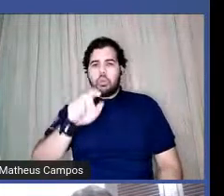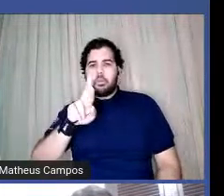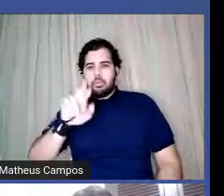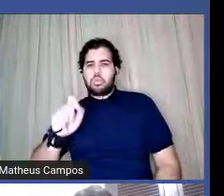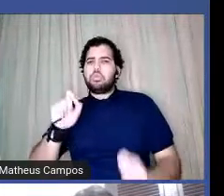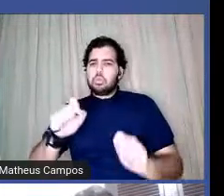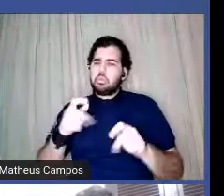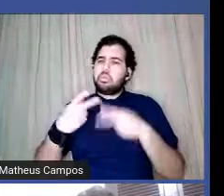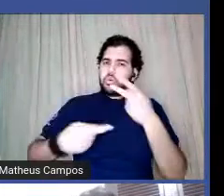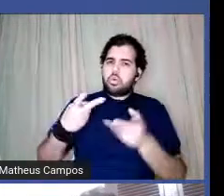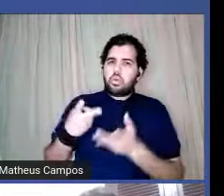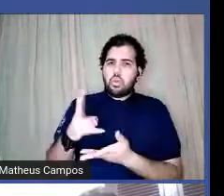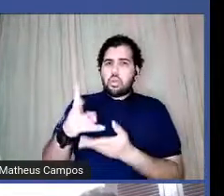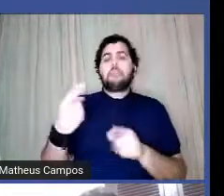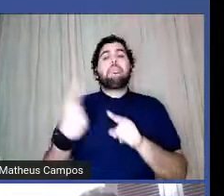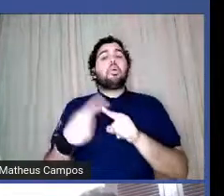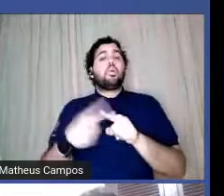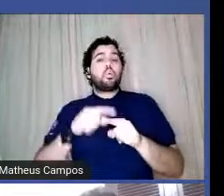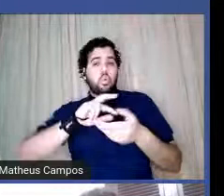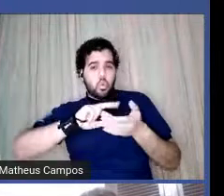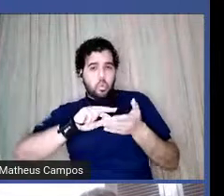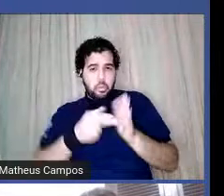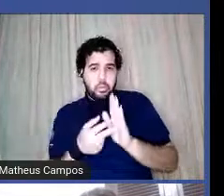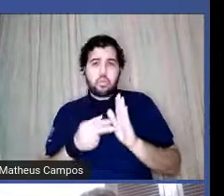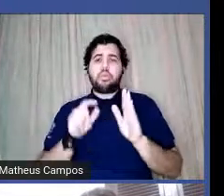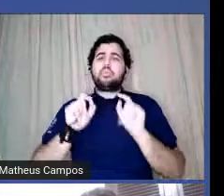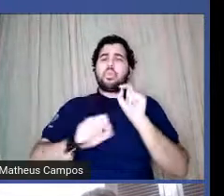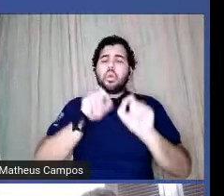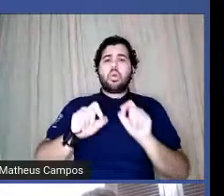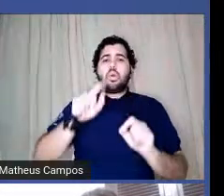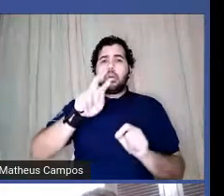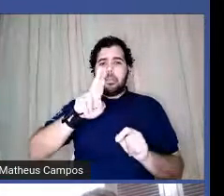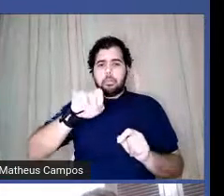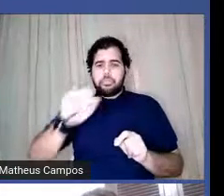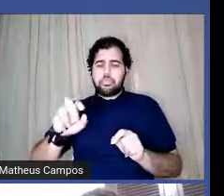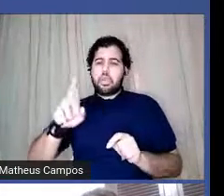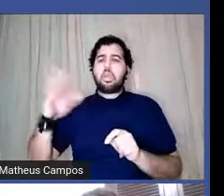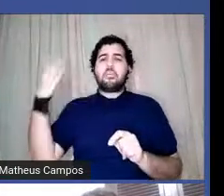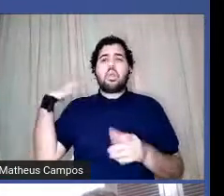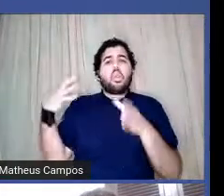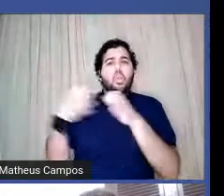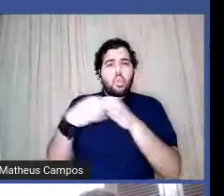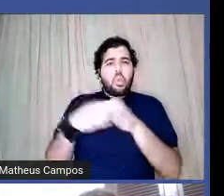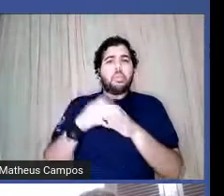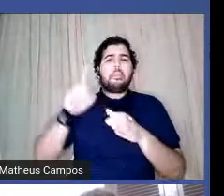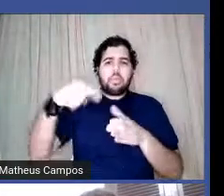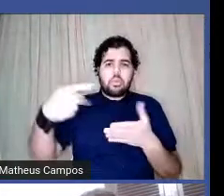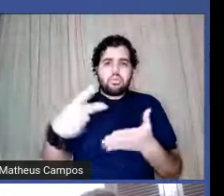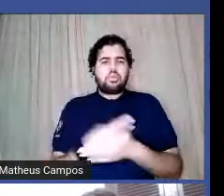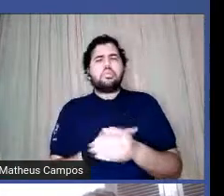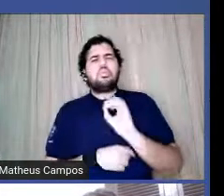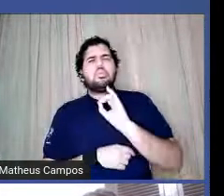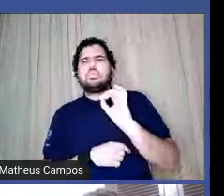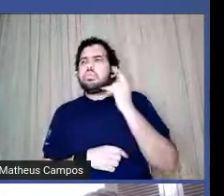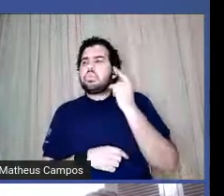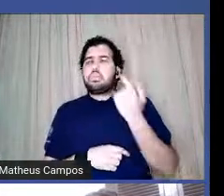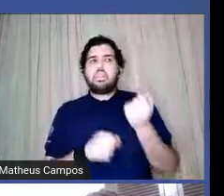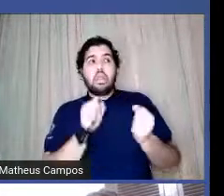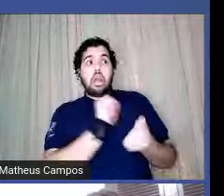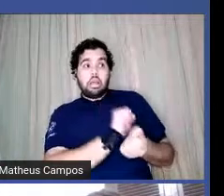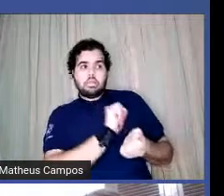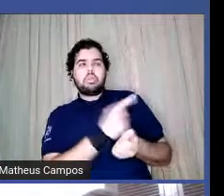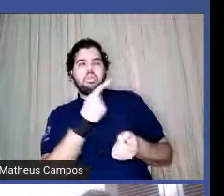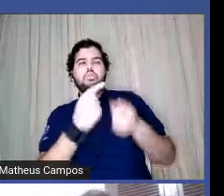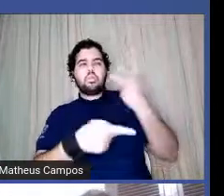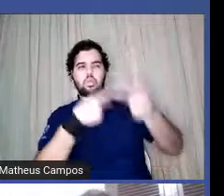frente, né, que a Pretarau é uma coletiva que surgiu a... Oi? Deixa só eu falar dos